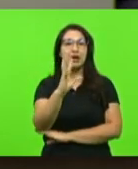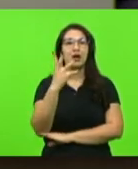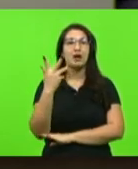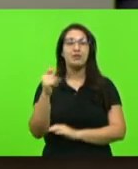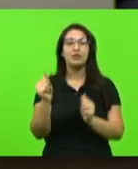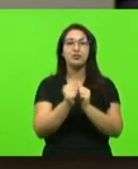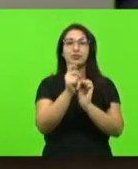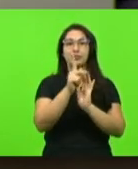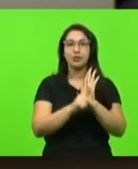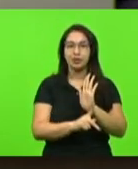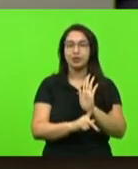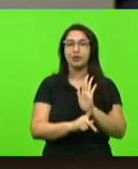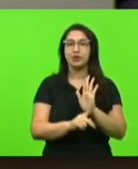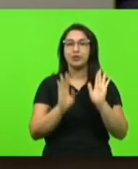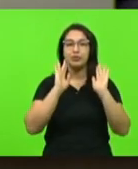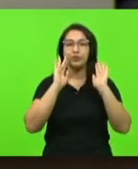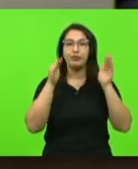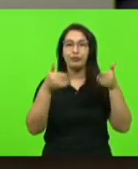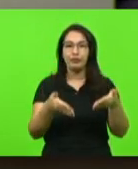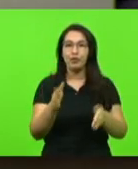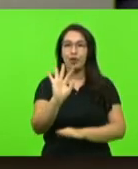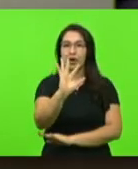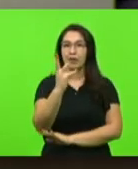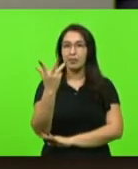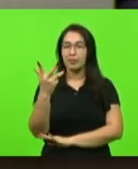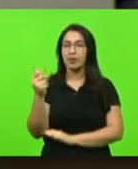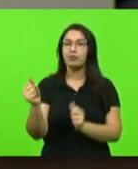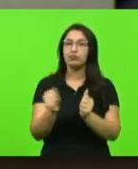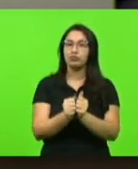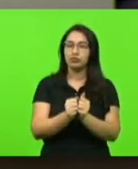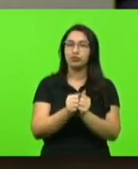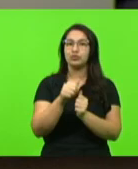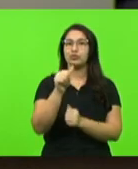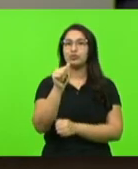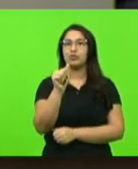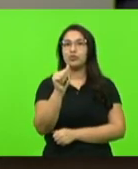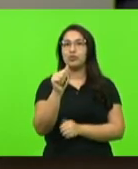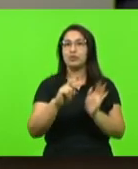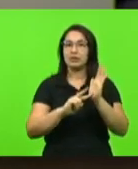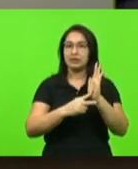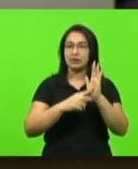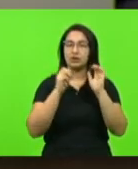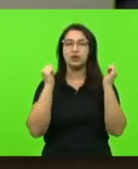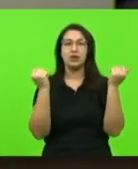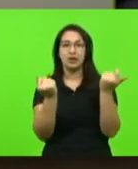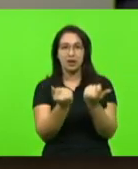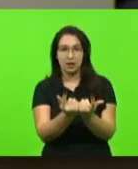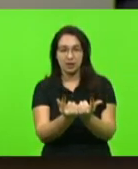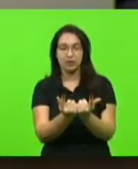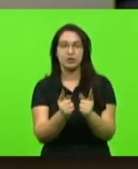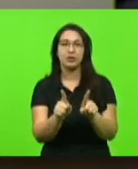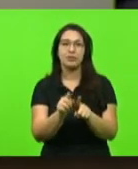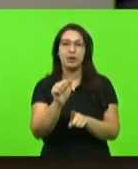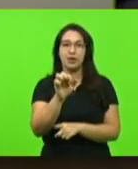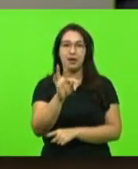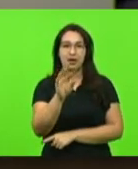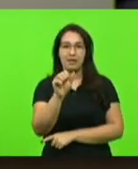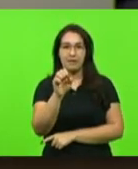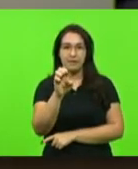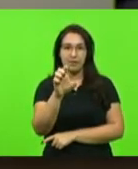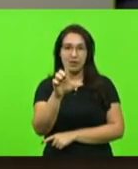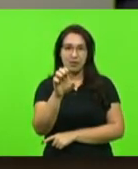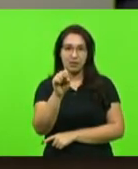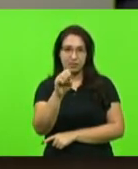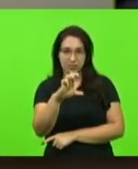iniciativa do Sindalesc e da Afalesc. Reaberta a sessão, o senhor presidente